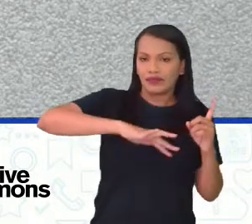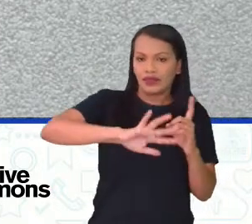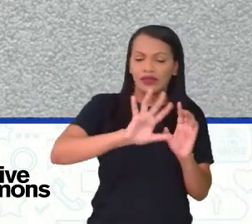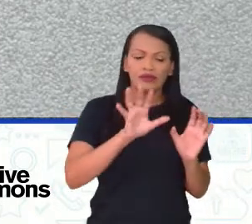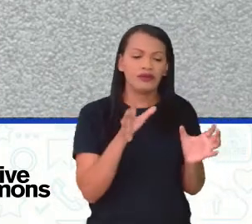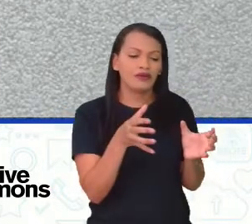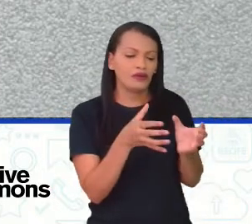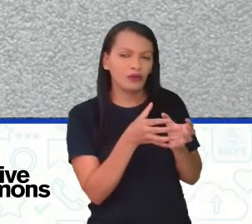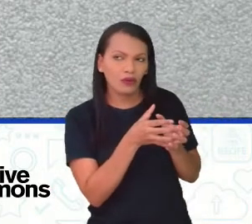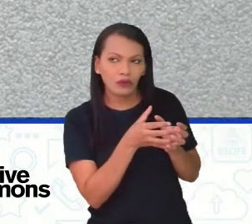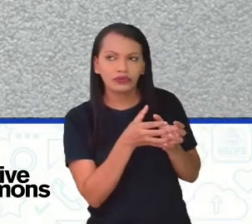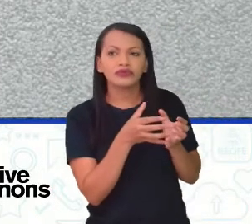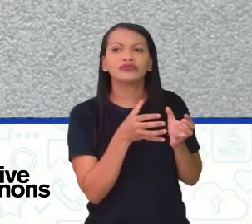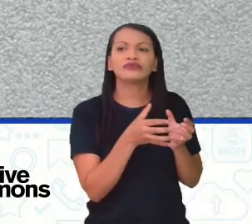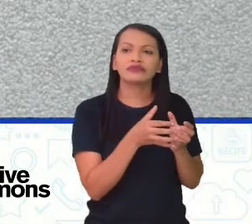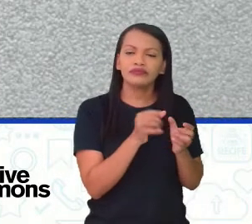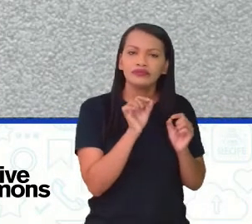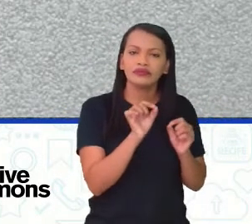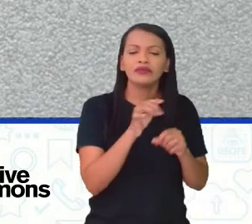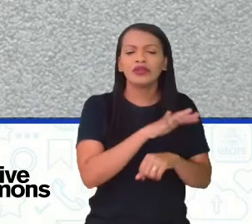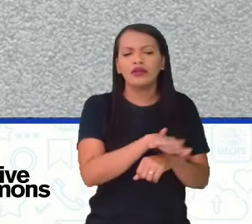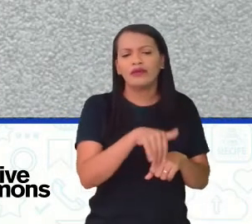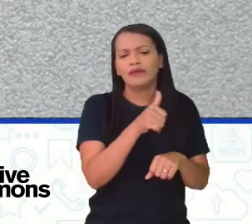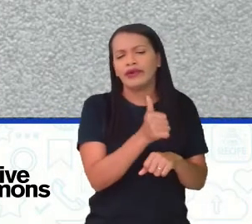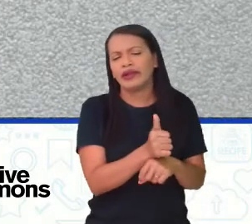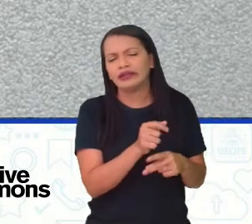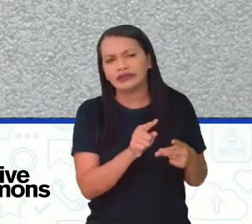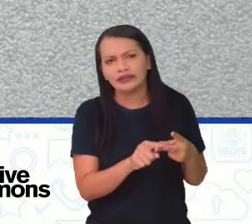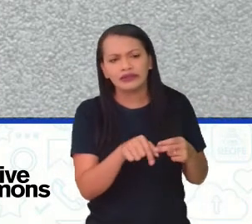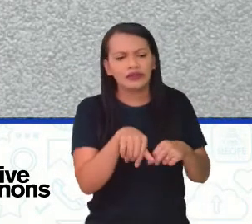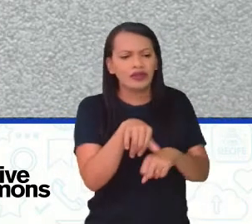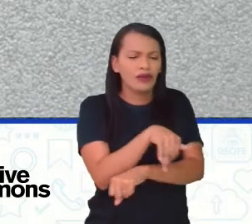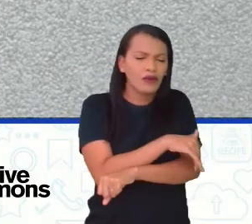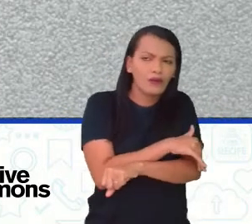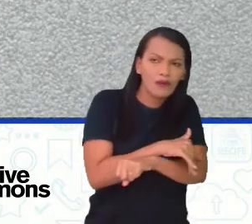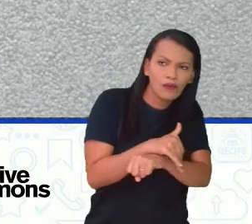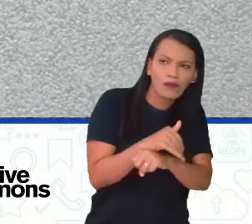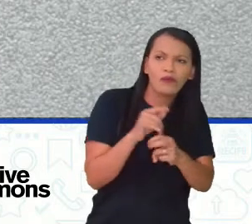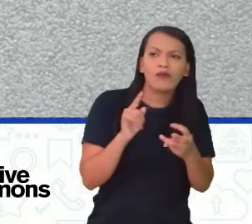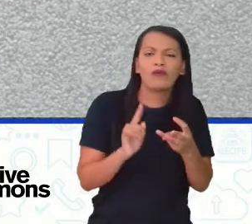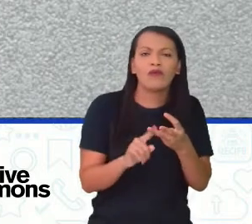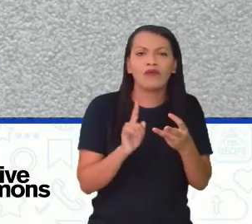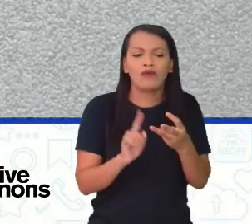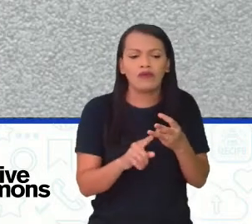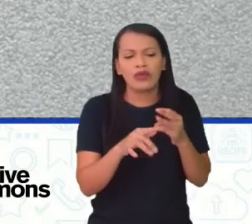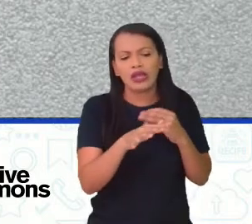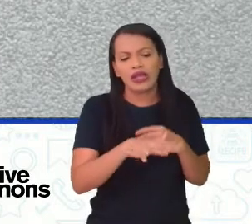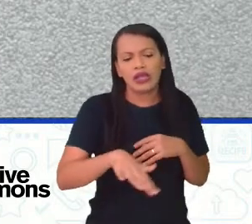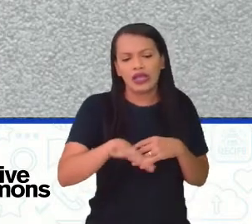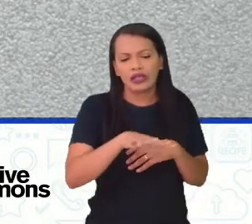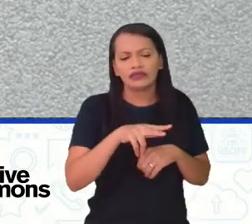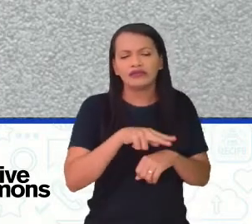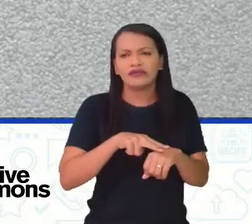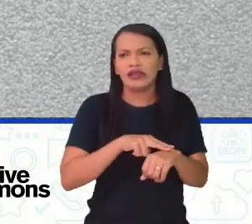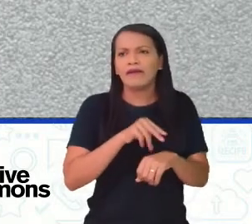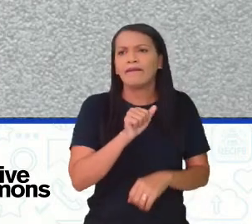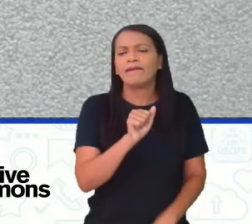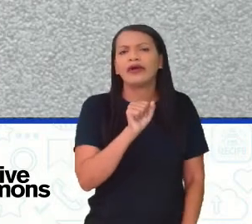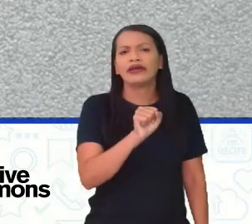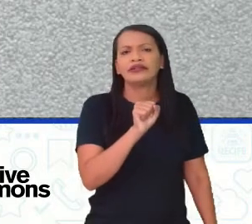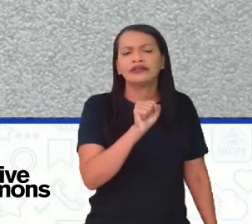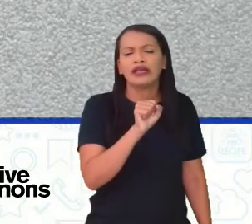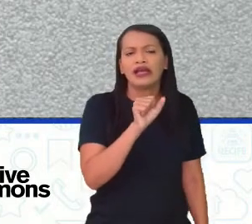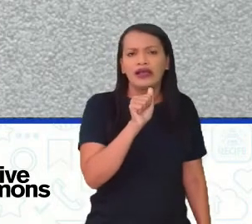conjunto de edificações, praças, ruas, assentamentos, enfim,